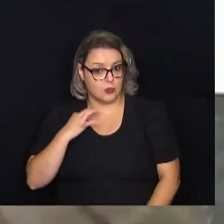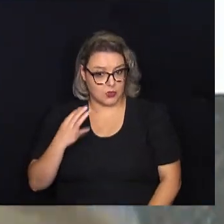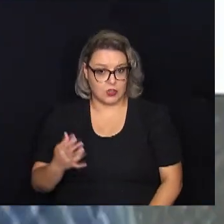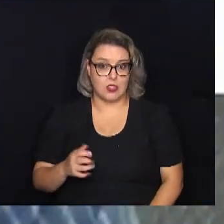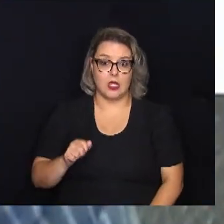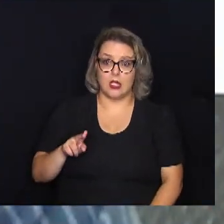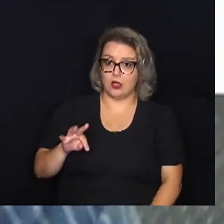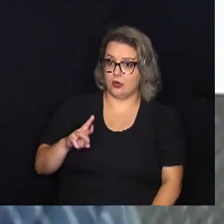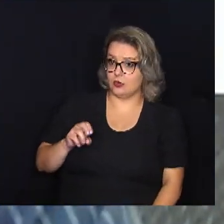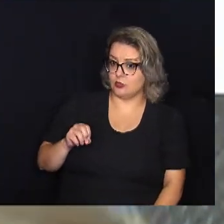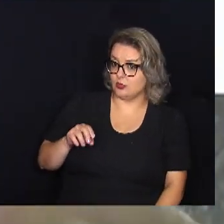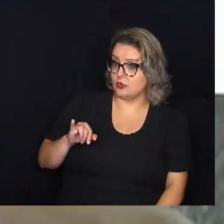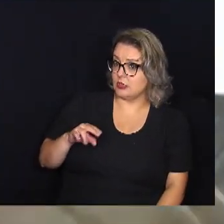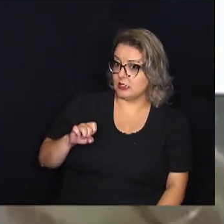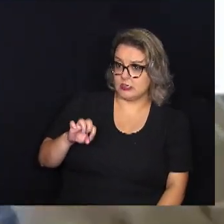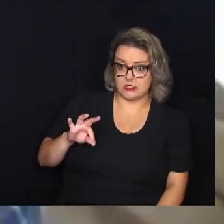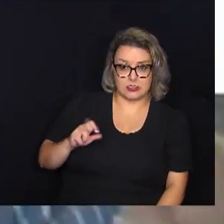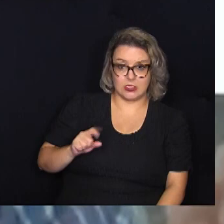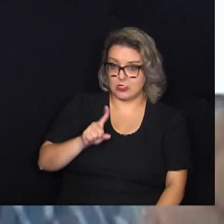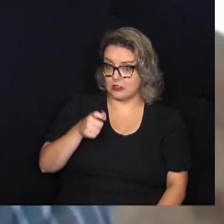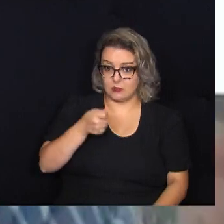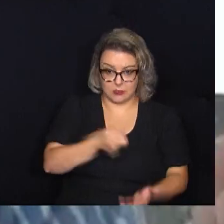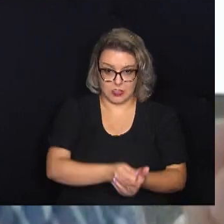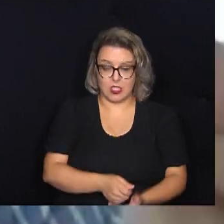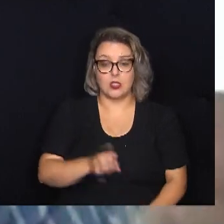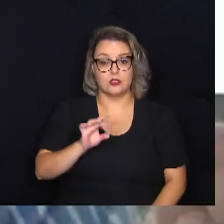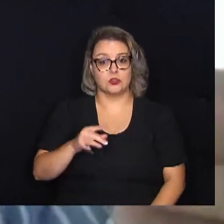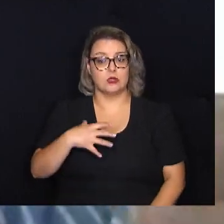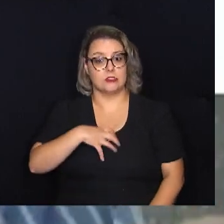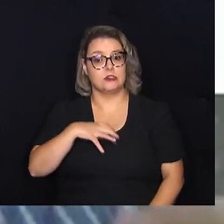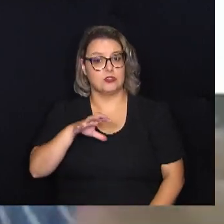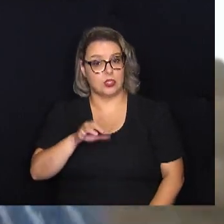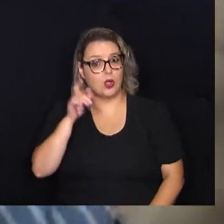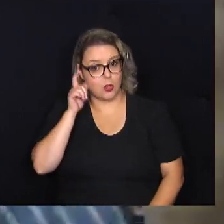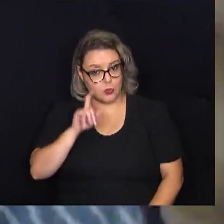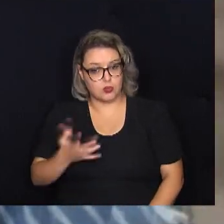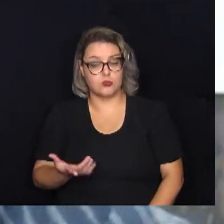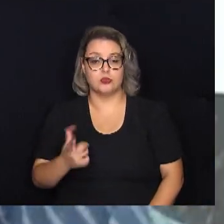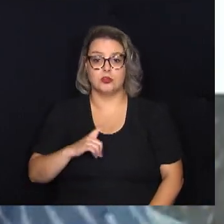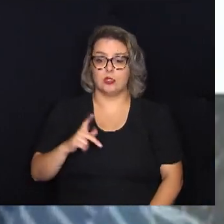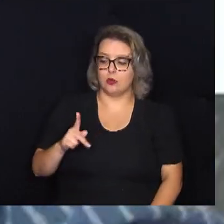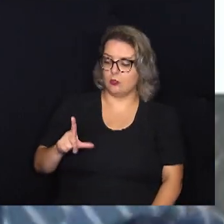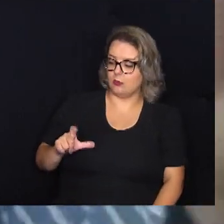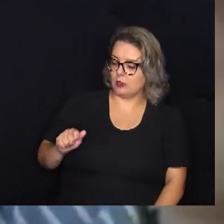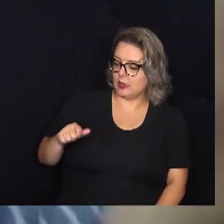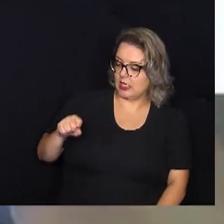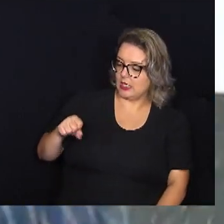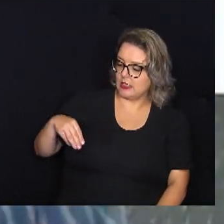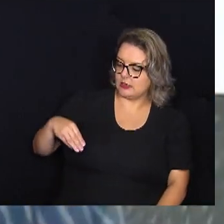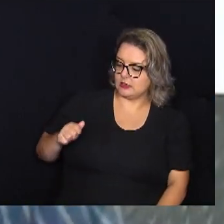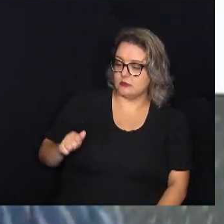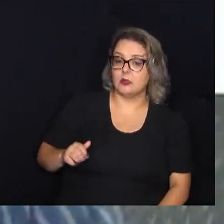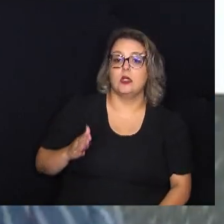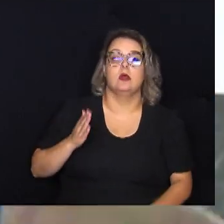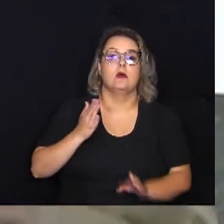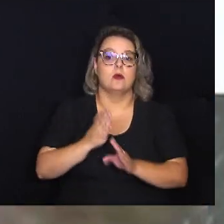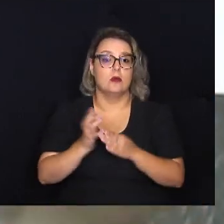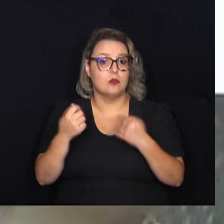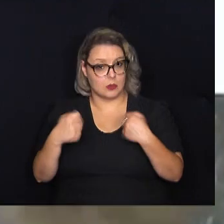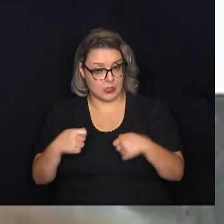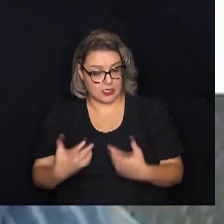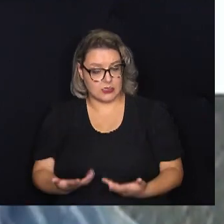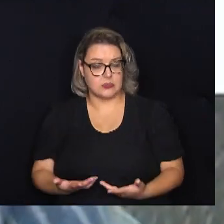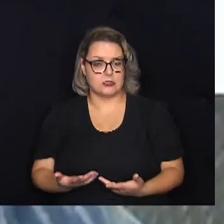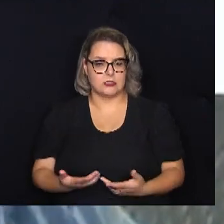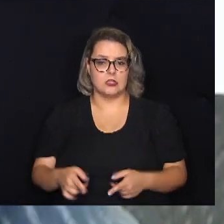altruísta e não remunerada. Então, só assim a gente conseguiria, de fato, ter um plasma com a qualidade que a hemobras necessita, tá certo?